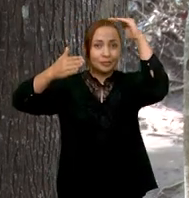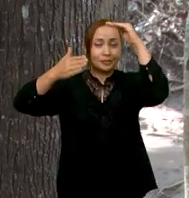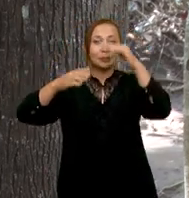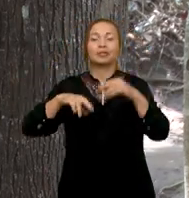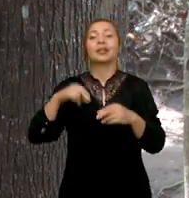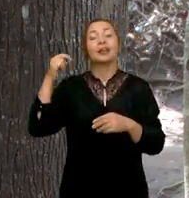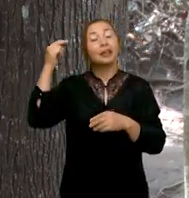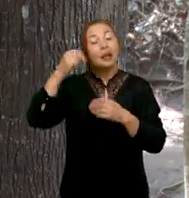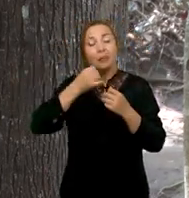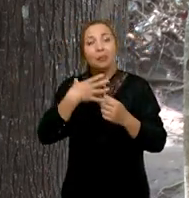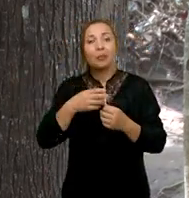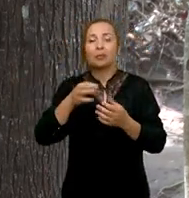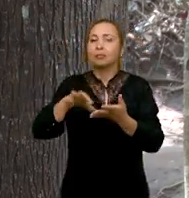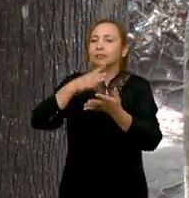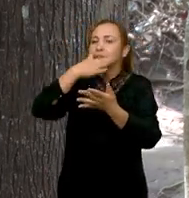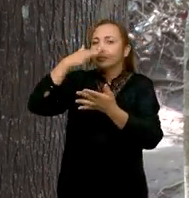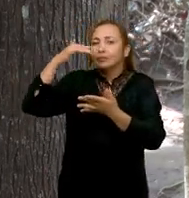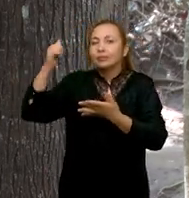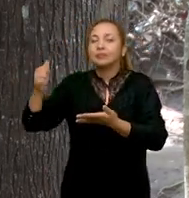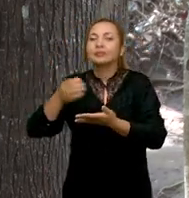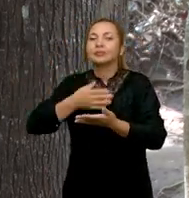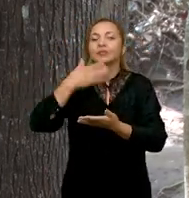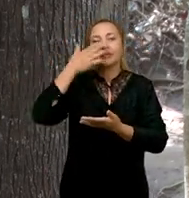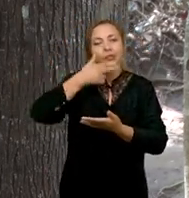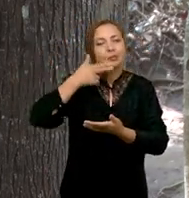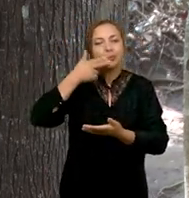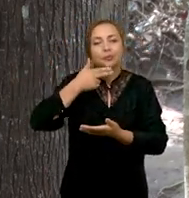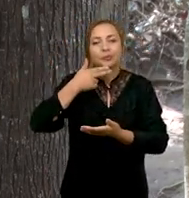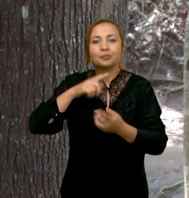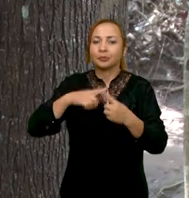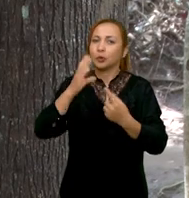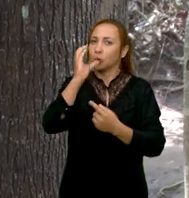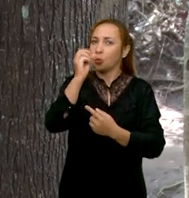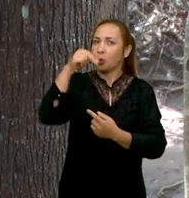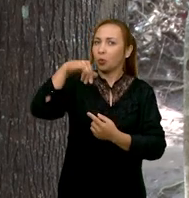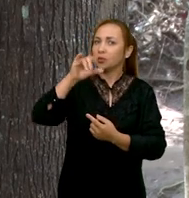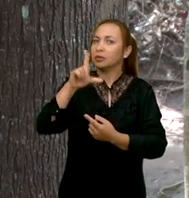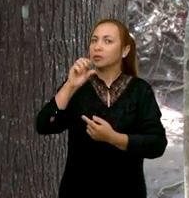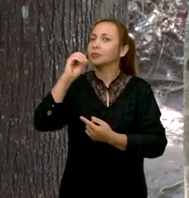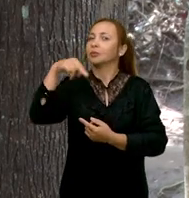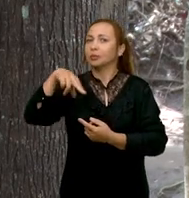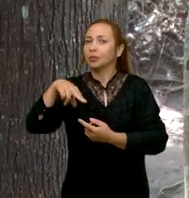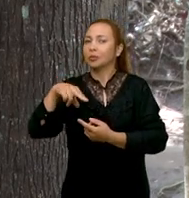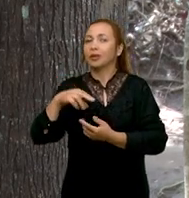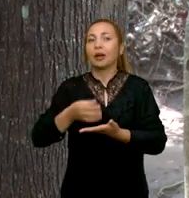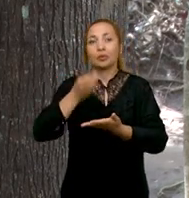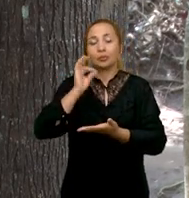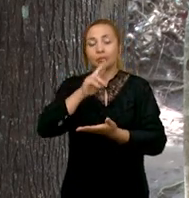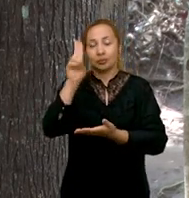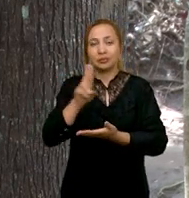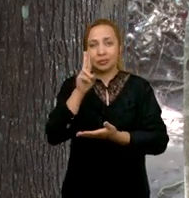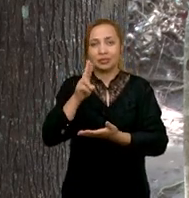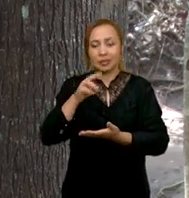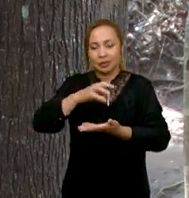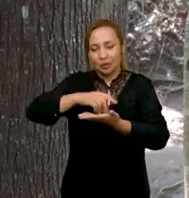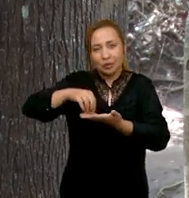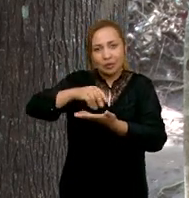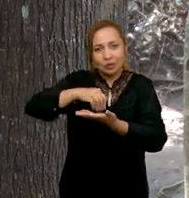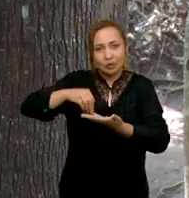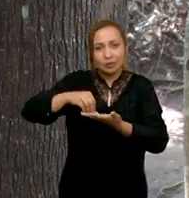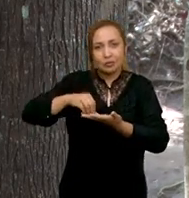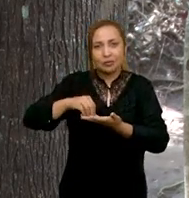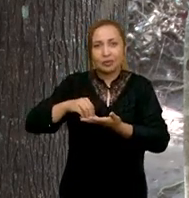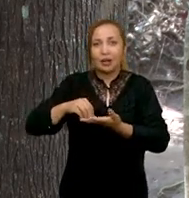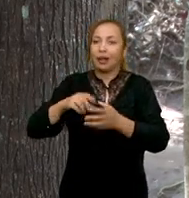nobre por sua complexidade de aroma e sabor. Já o tipo Cunilon, muito utilizado no café solúvel, é produzido em